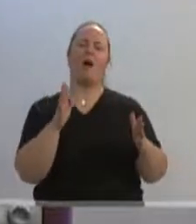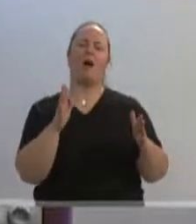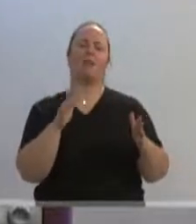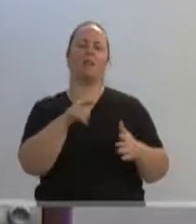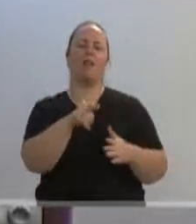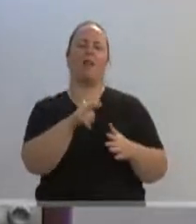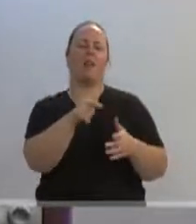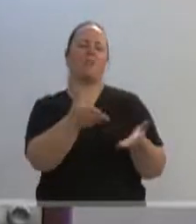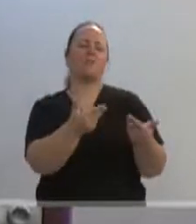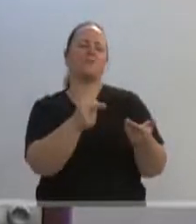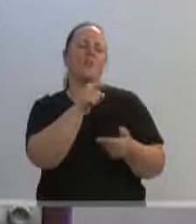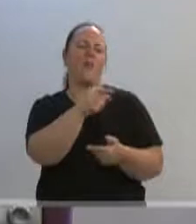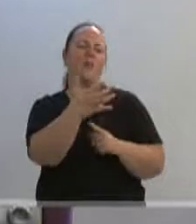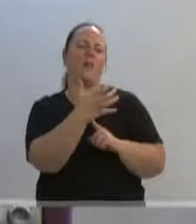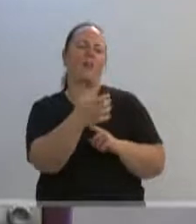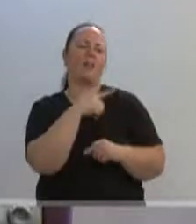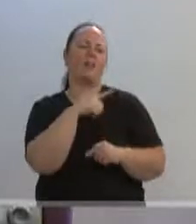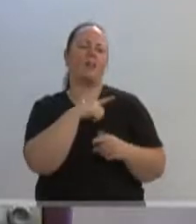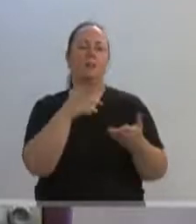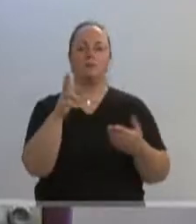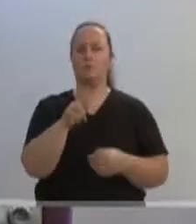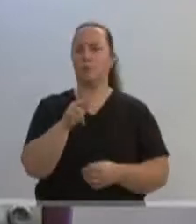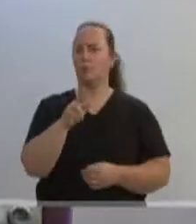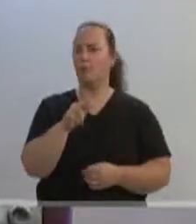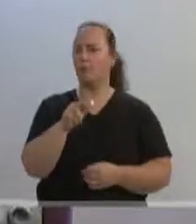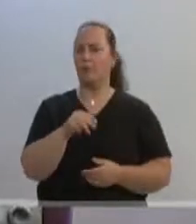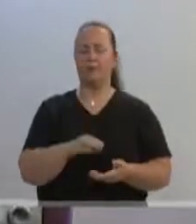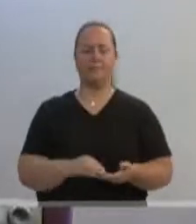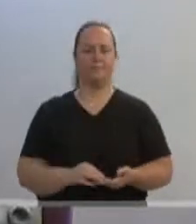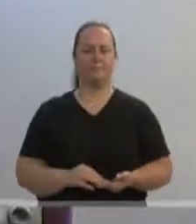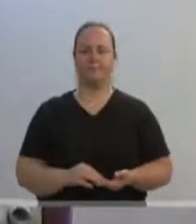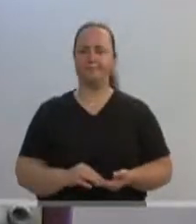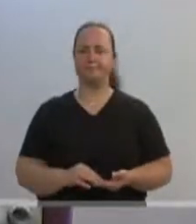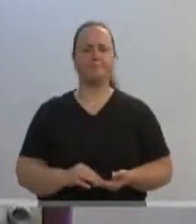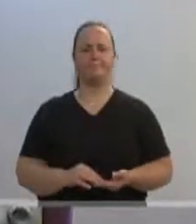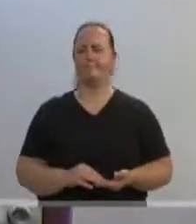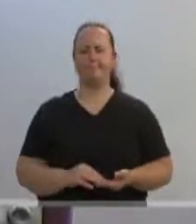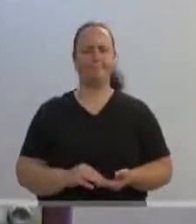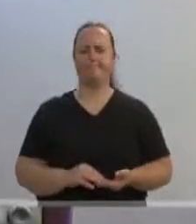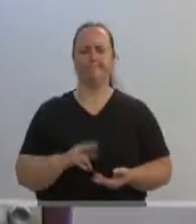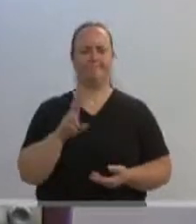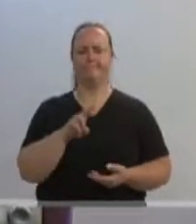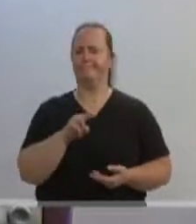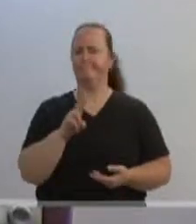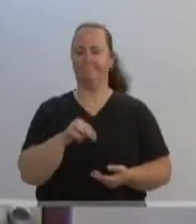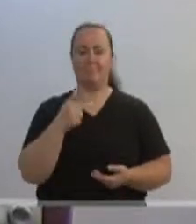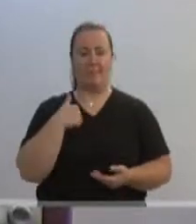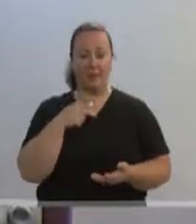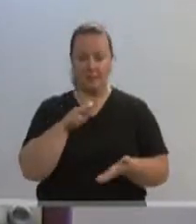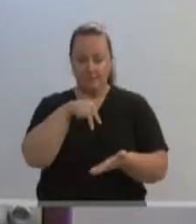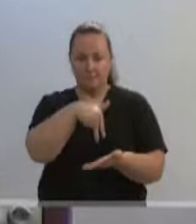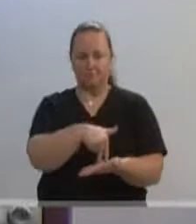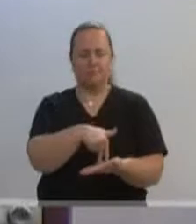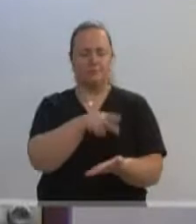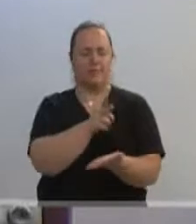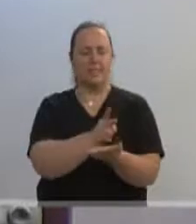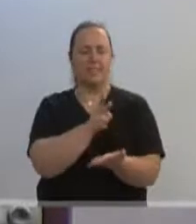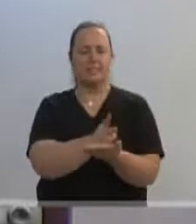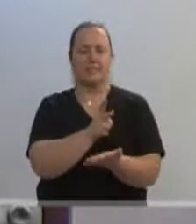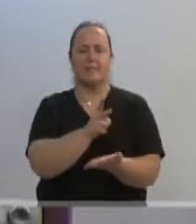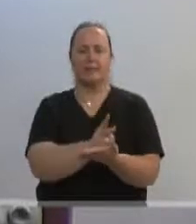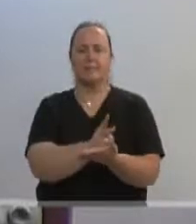por alguém. Então, com todo o respeito que eu tenho, não tentem me desqualificar, porque isso não vai acontecer. Continuarei, continuarei sim fazendo